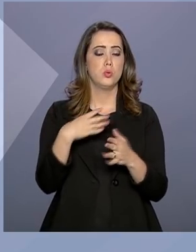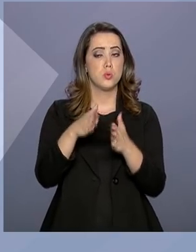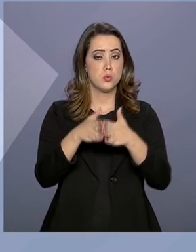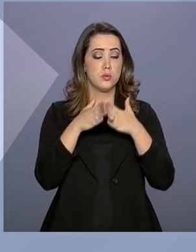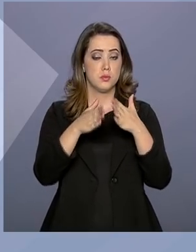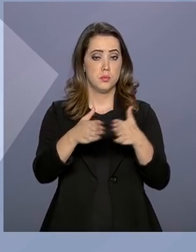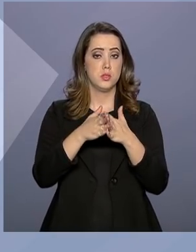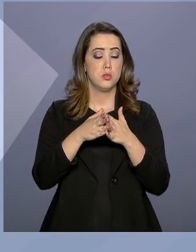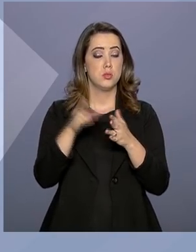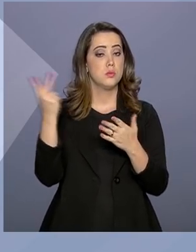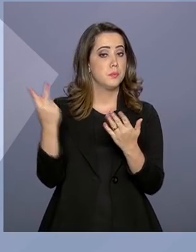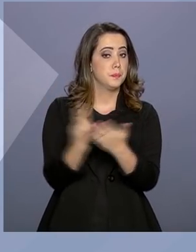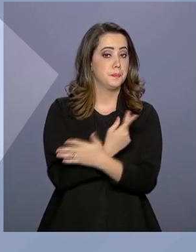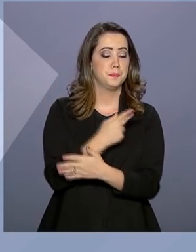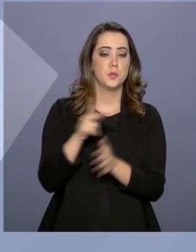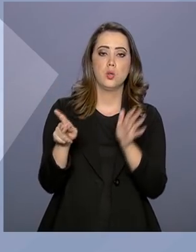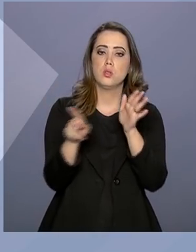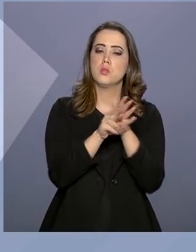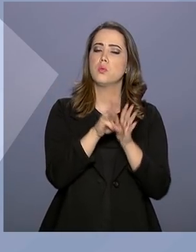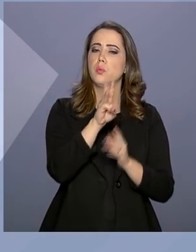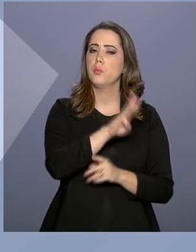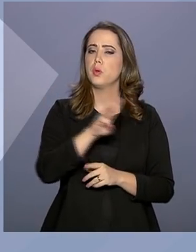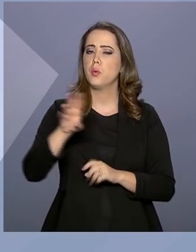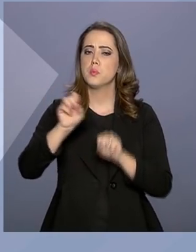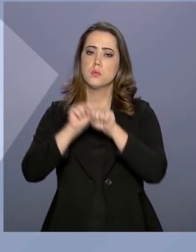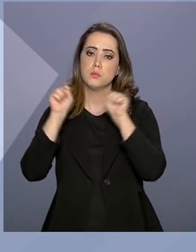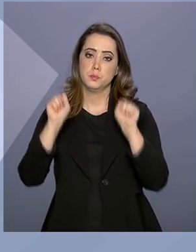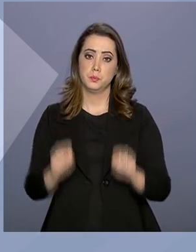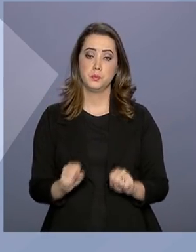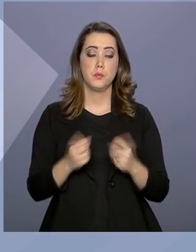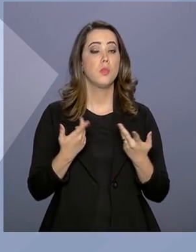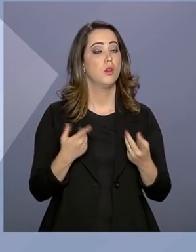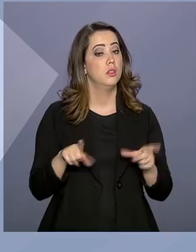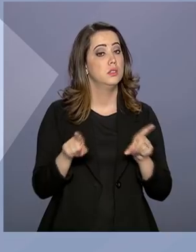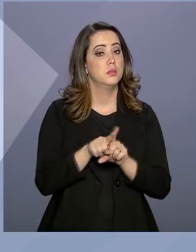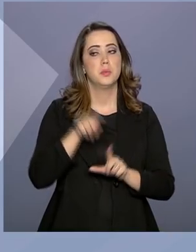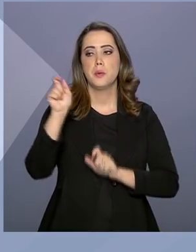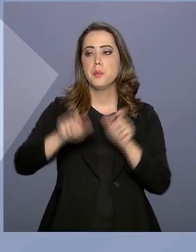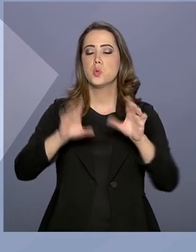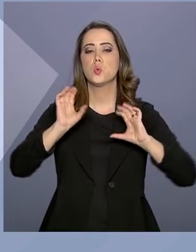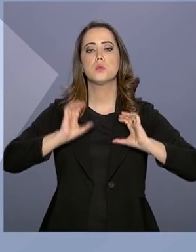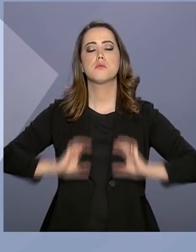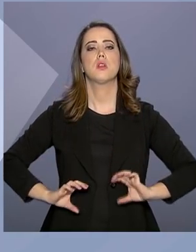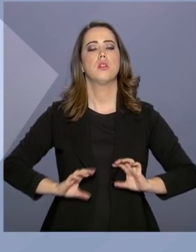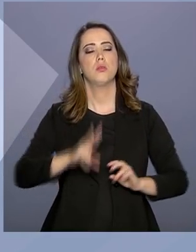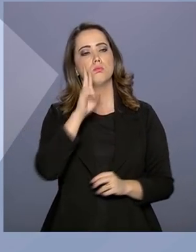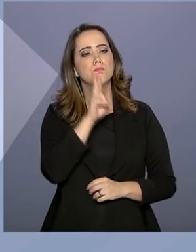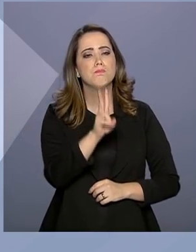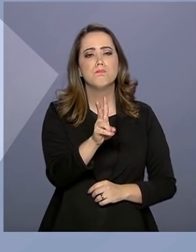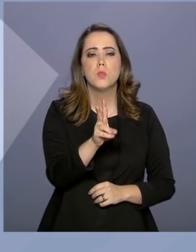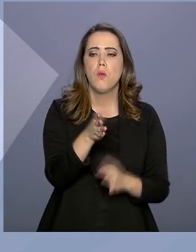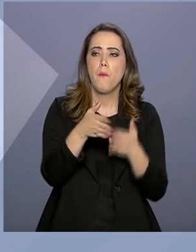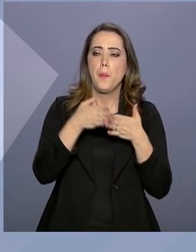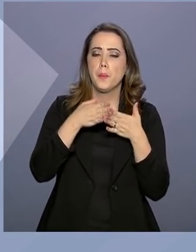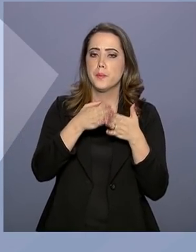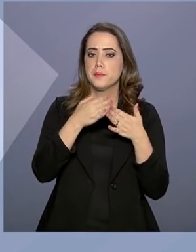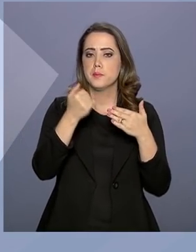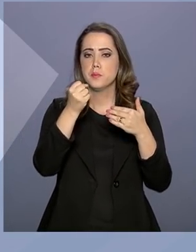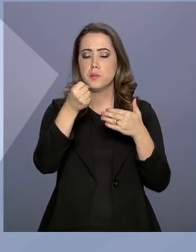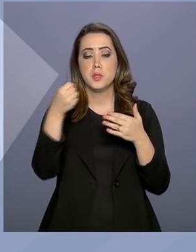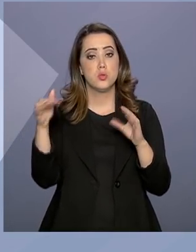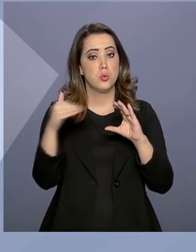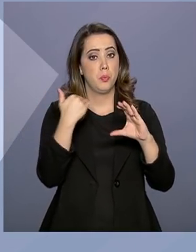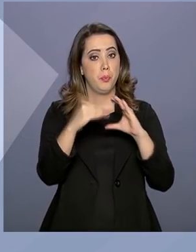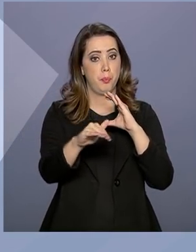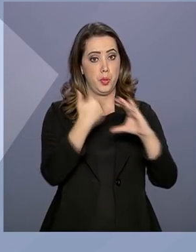pedidos será realizado no próprio sistema. Além disso, o cidadão poderá acompanhar seu requerimento por e-mail